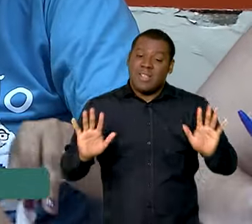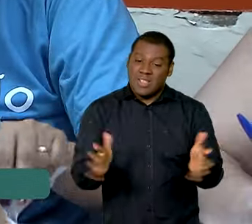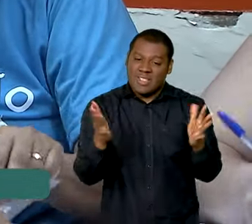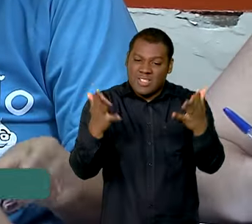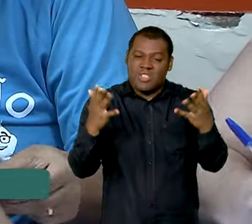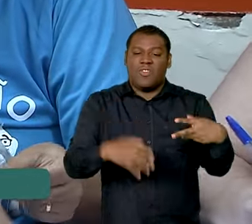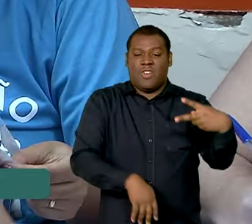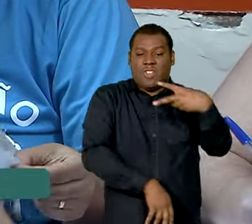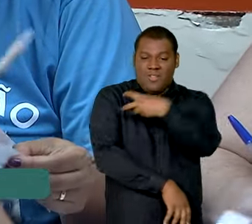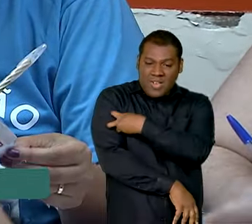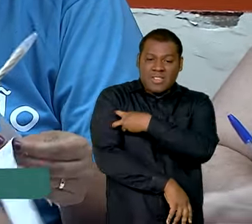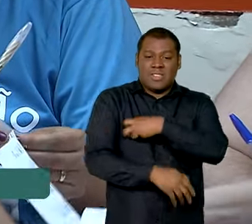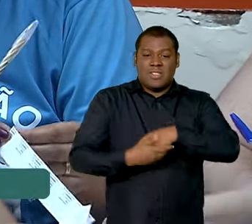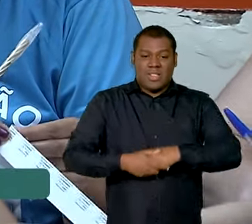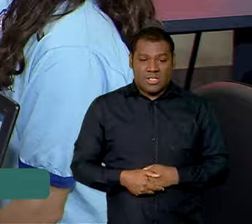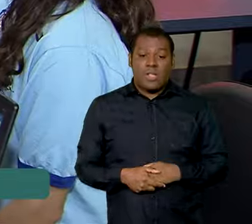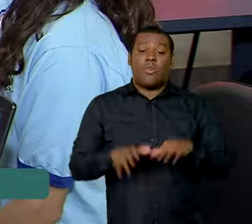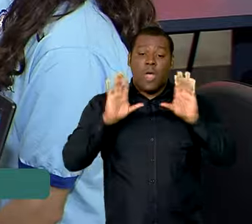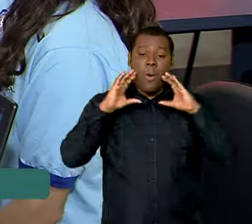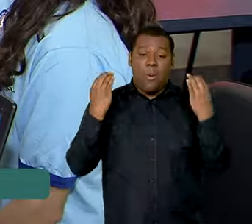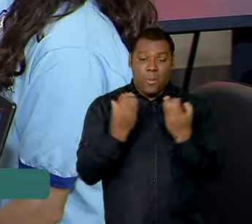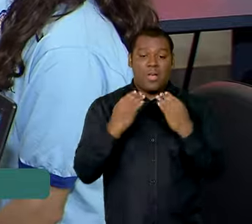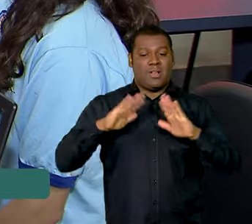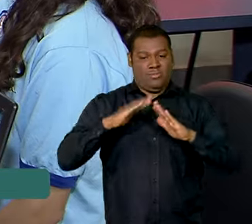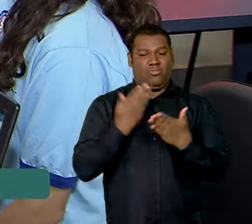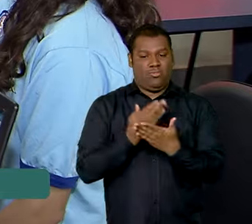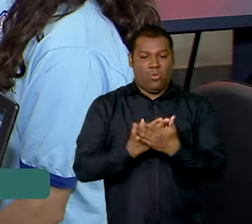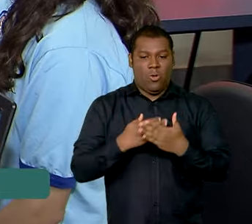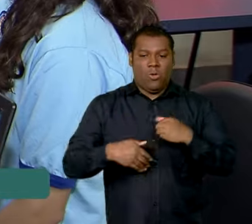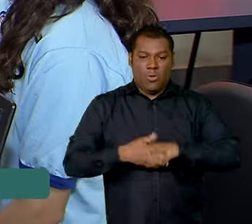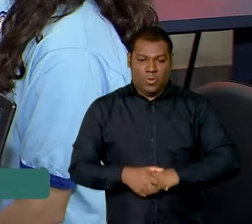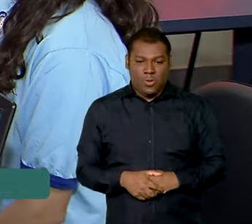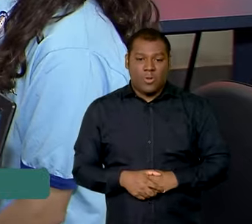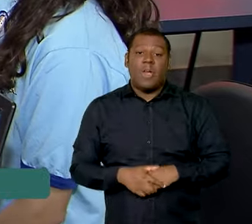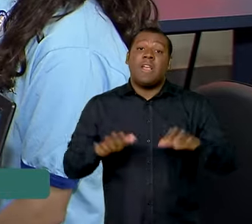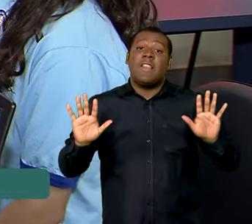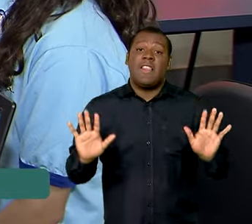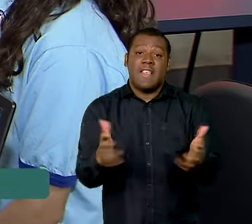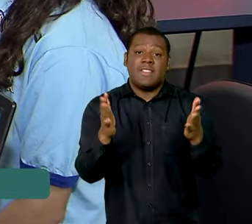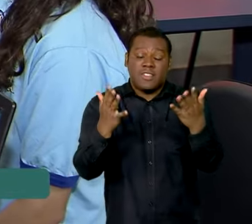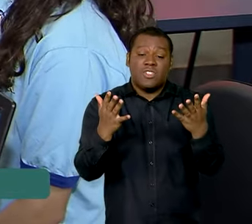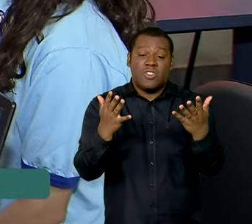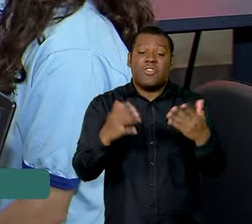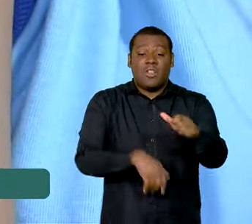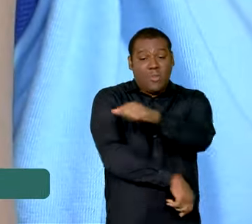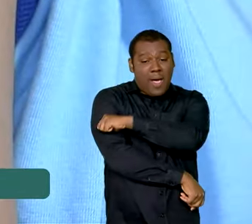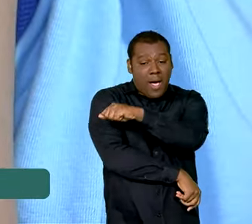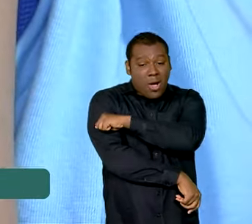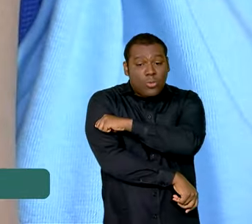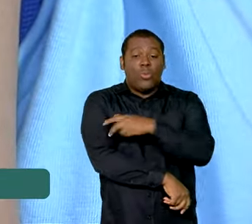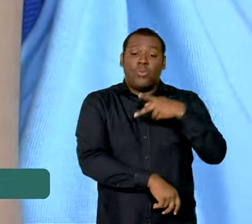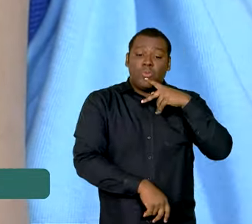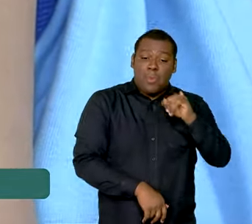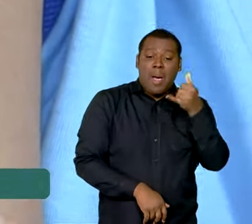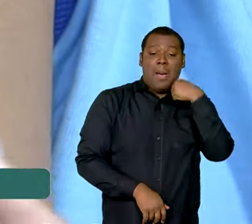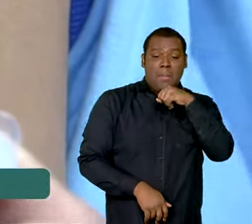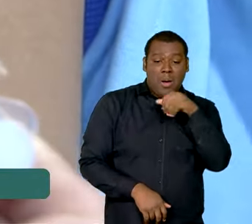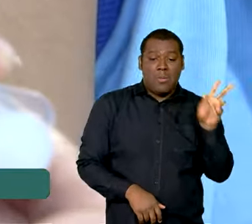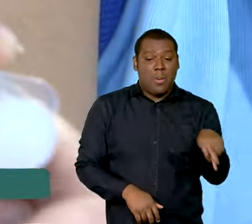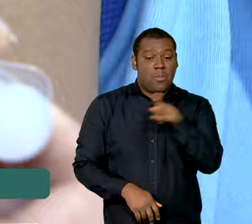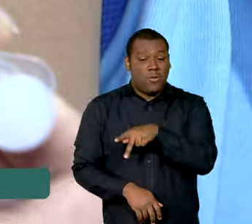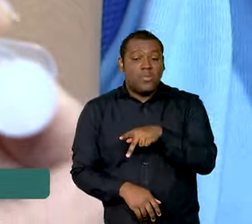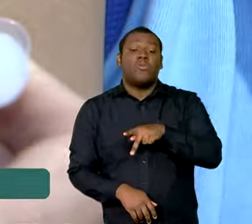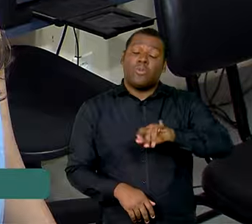Vacinação na Comunidade Escolar. A iniciativa quer incentivar e conscientizar alunos, pais e professores